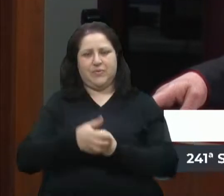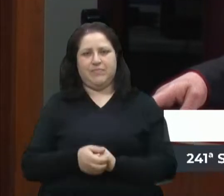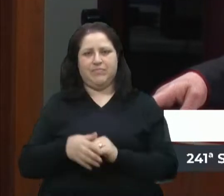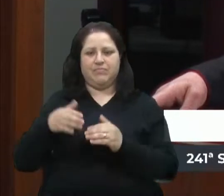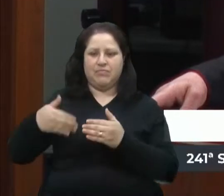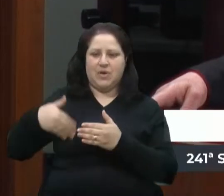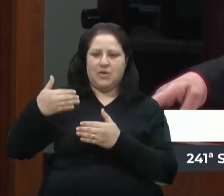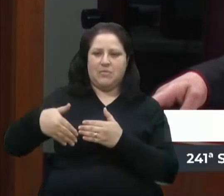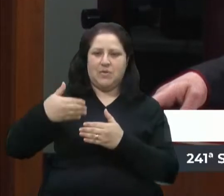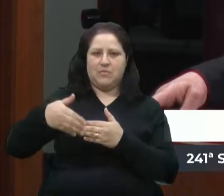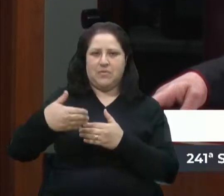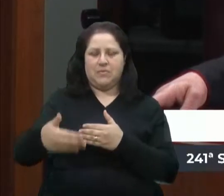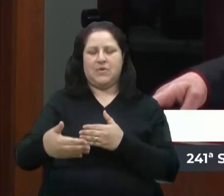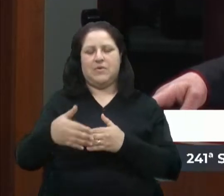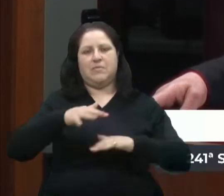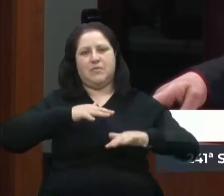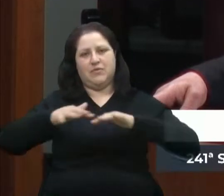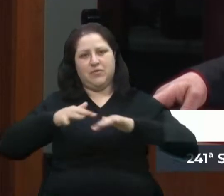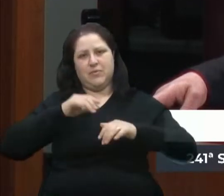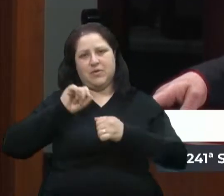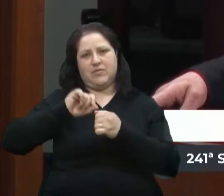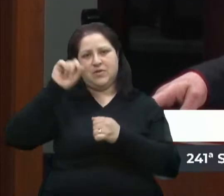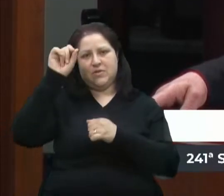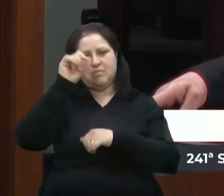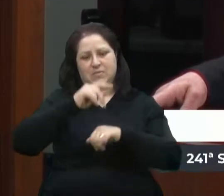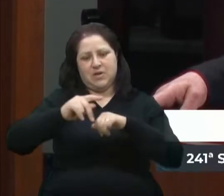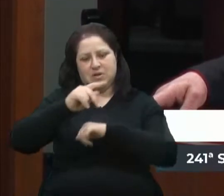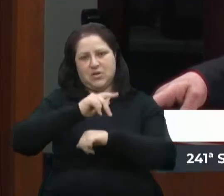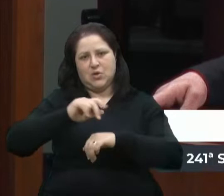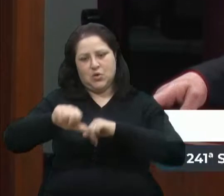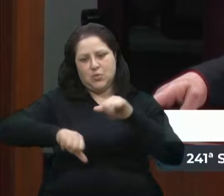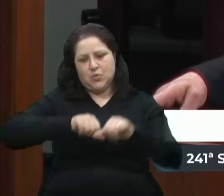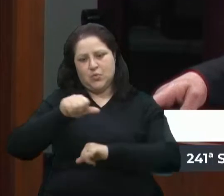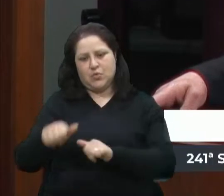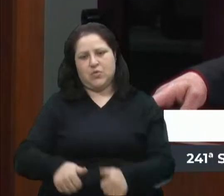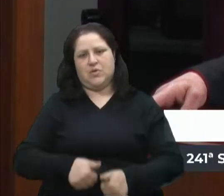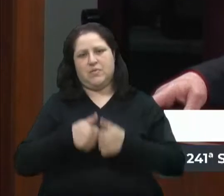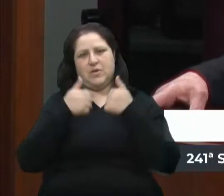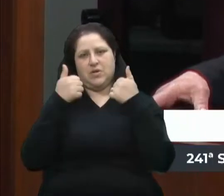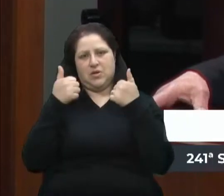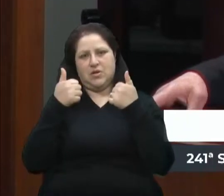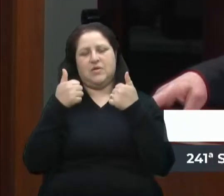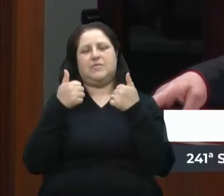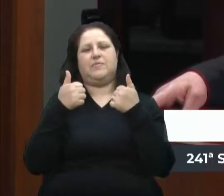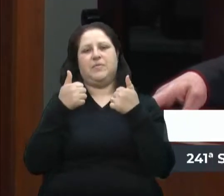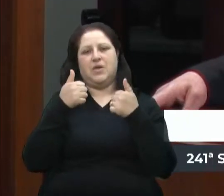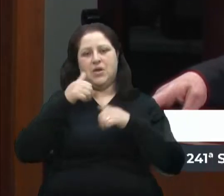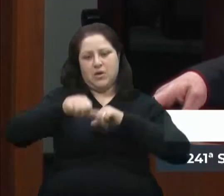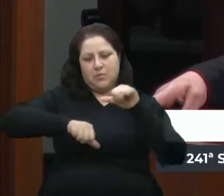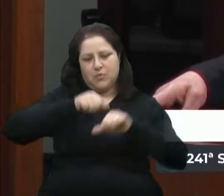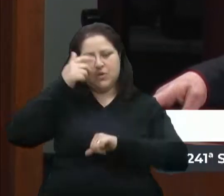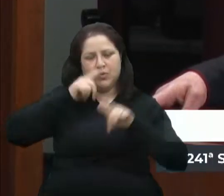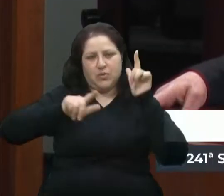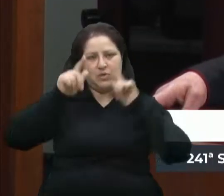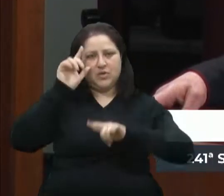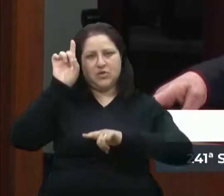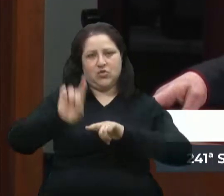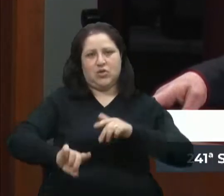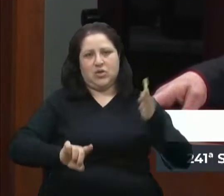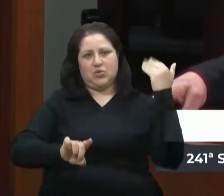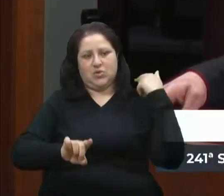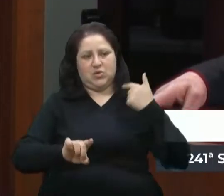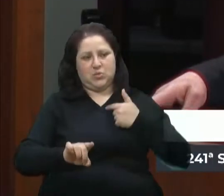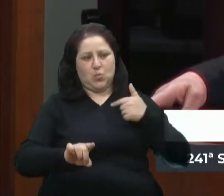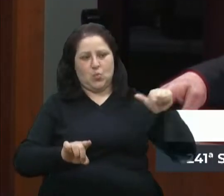com que o Brasil fosse mudando, mudando para melhor, mudando para alcançar os direitos que a gente não tinha,